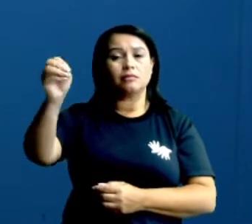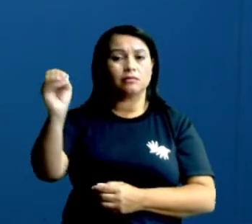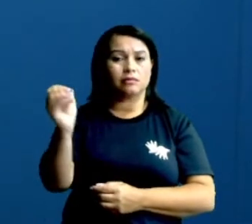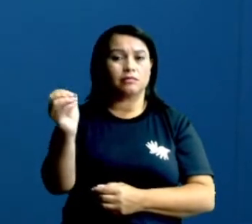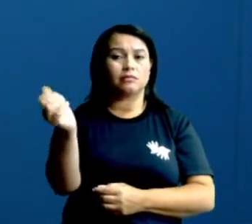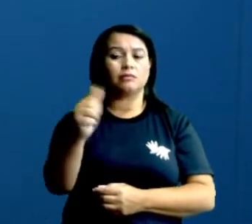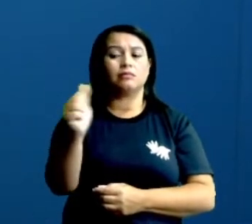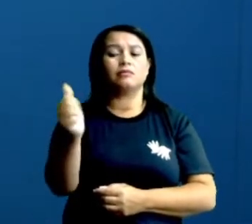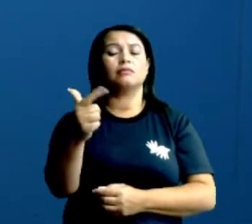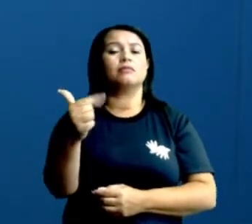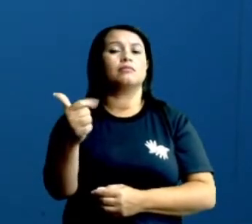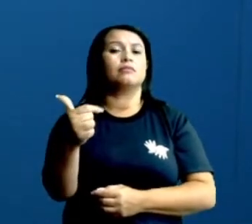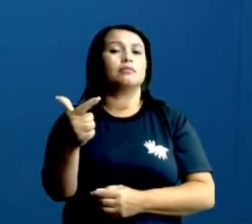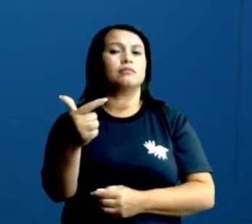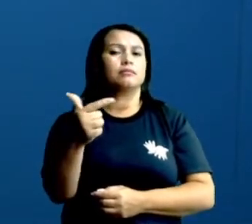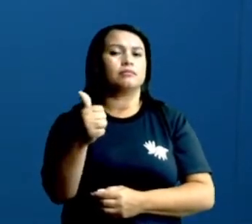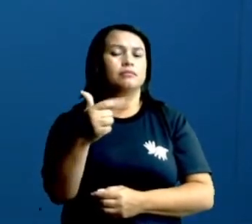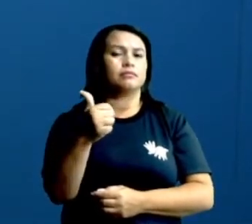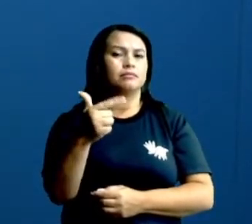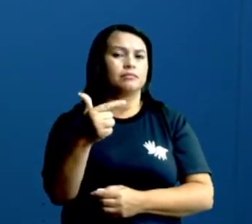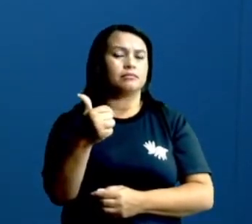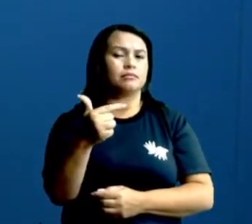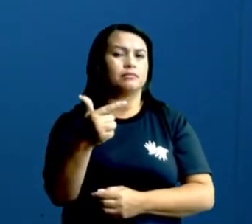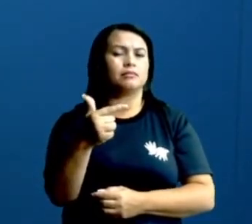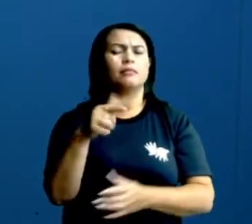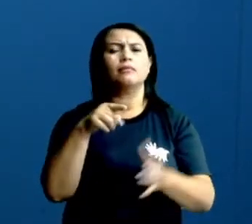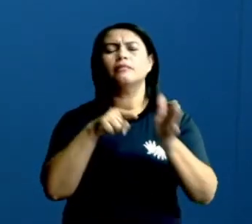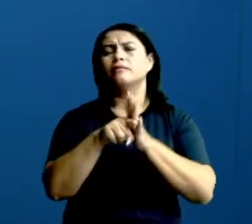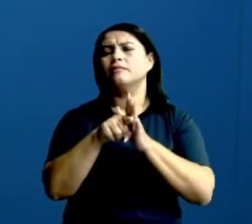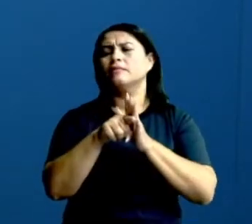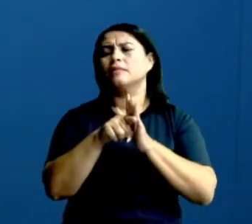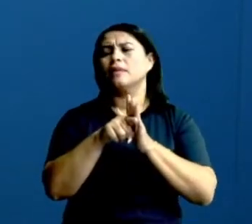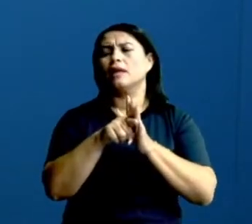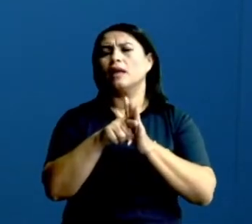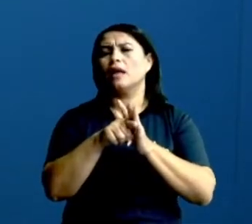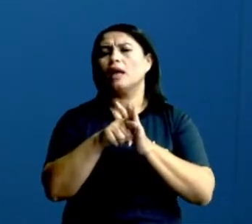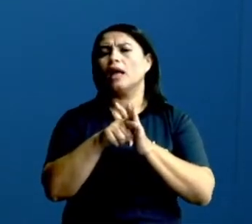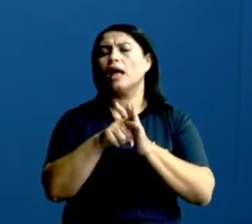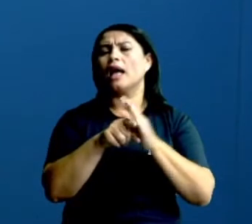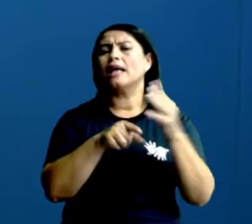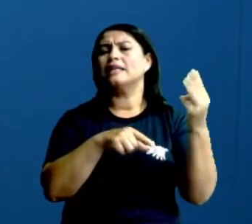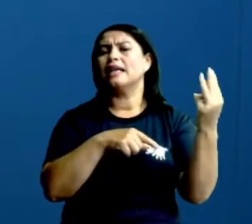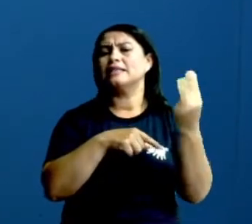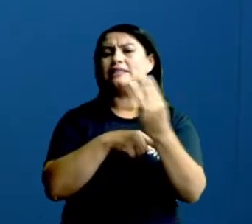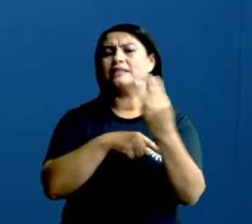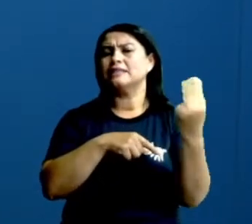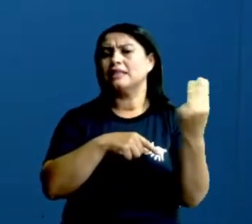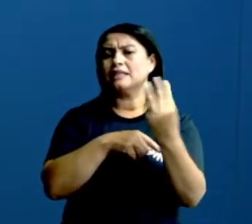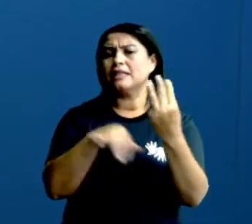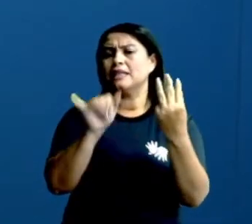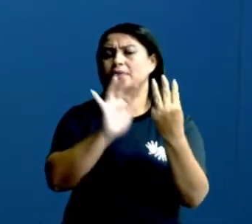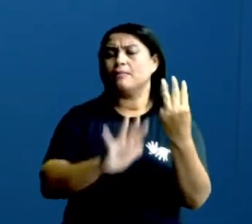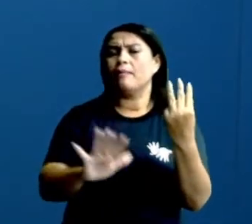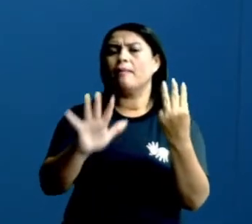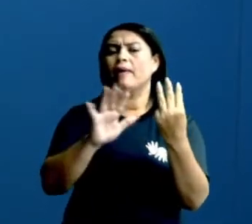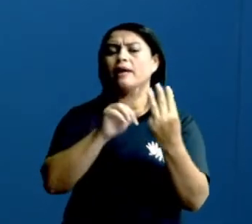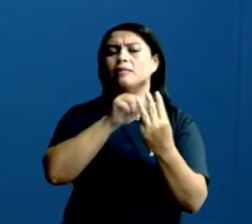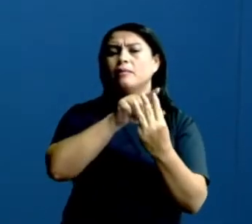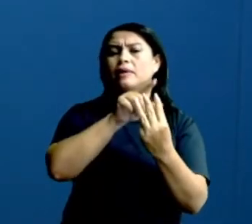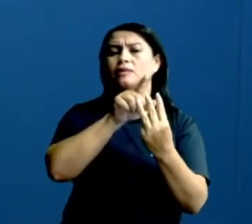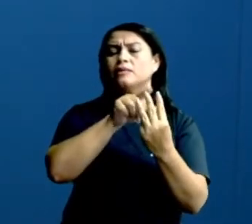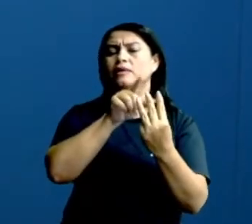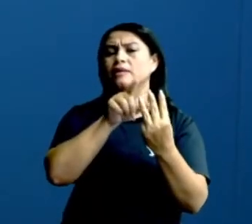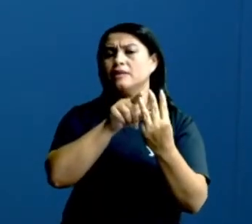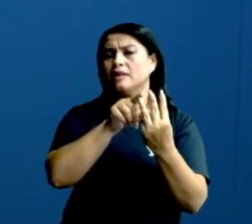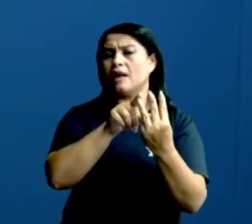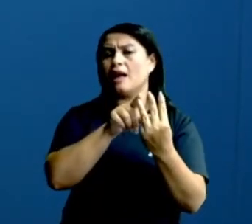nove, dez, onze, doze. Se eu perguntar a vocês apenas dessas três figuras que nós vimos. A primeira, a